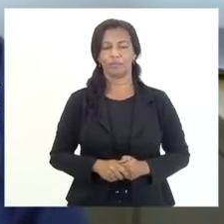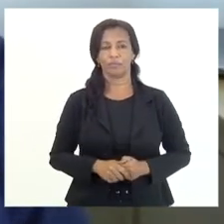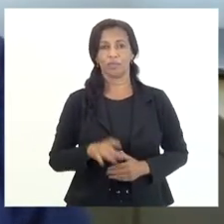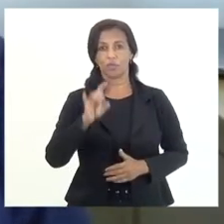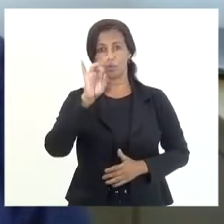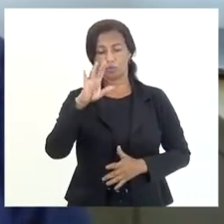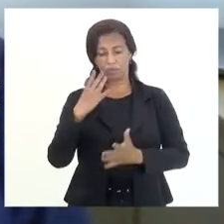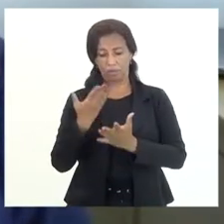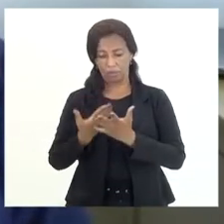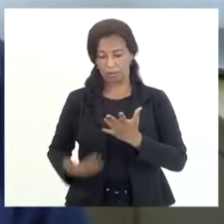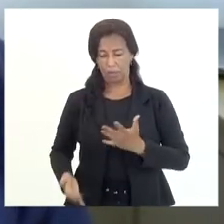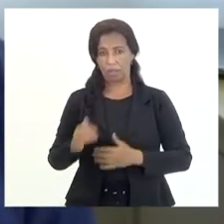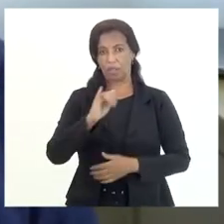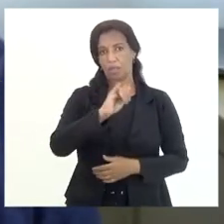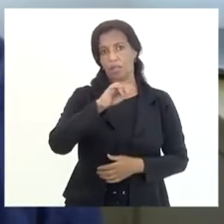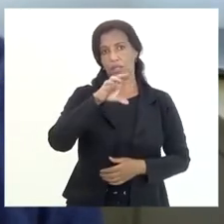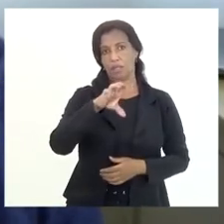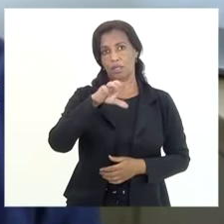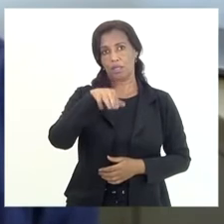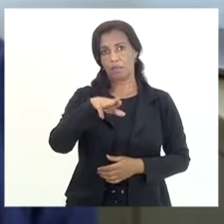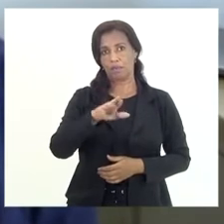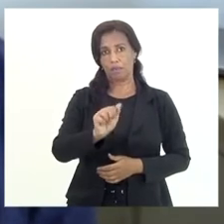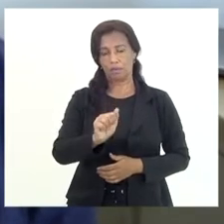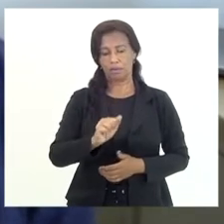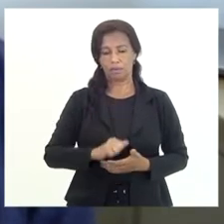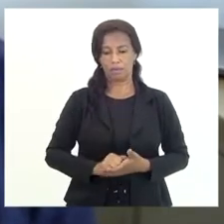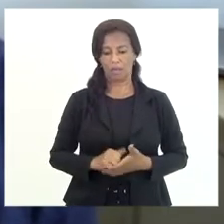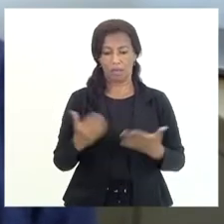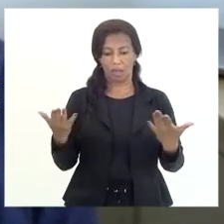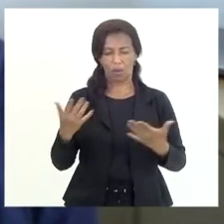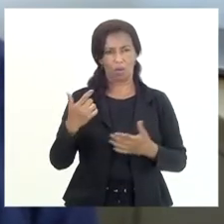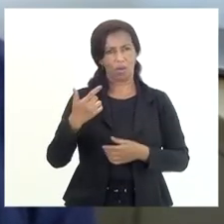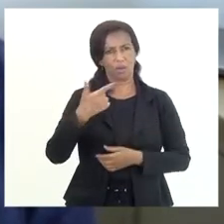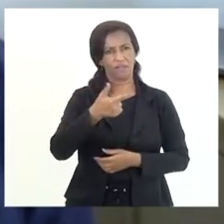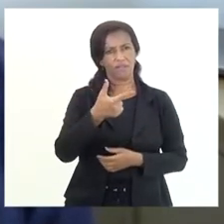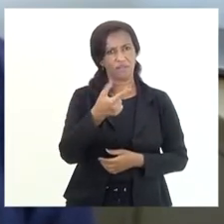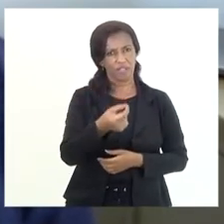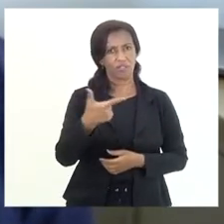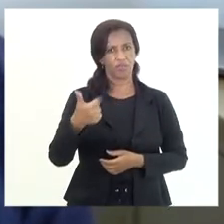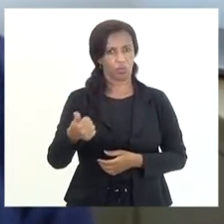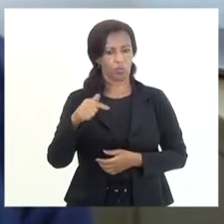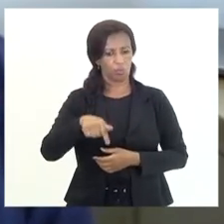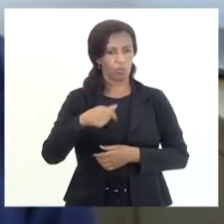perde para a ICMS. Agora, no ano de 2021,